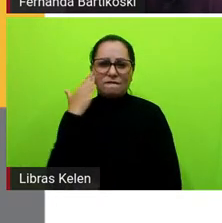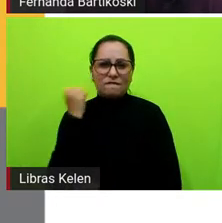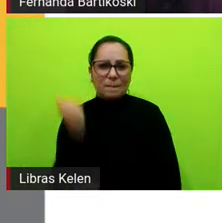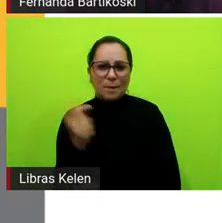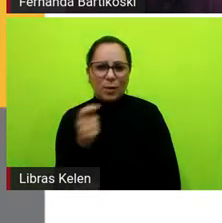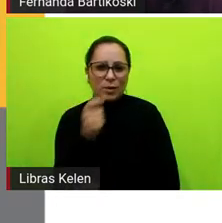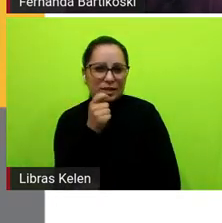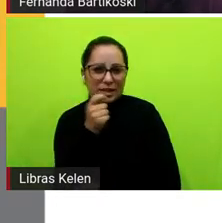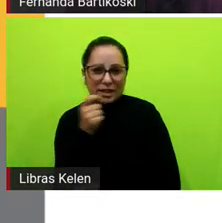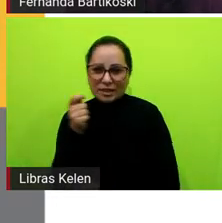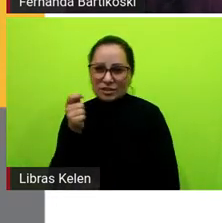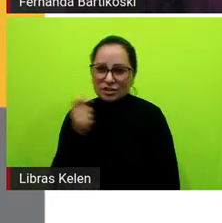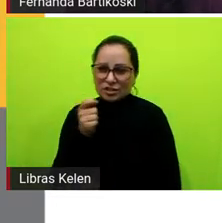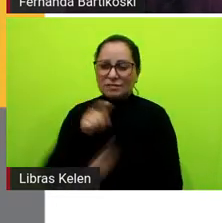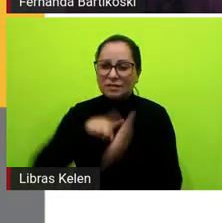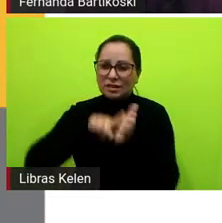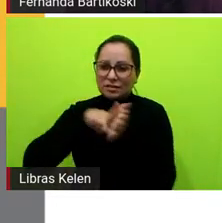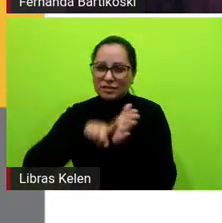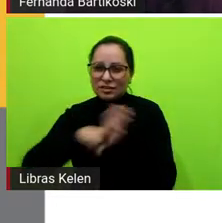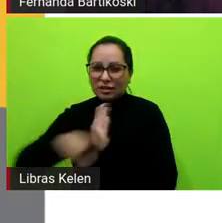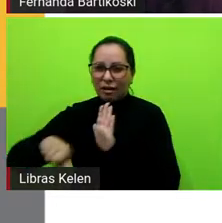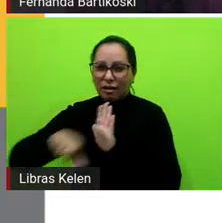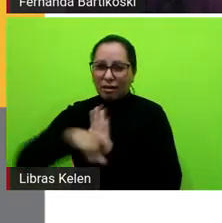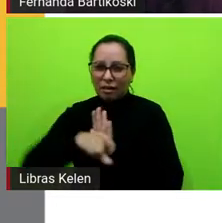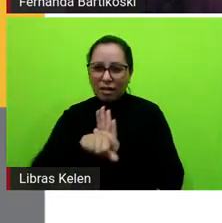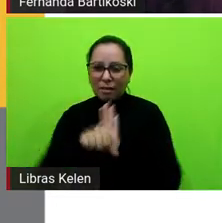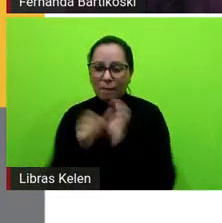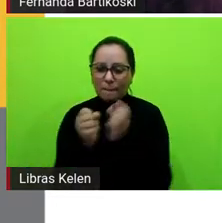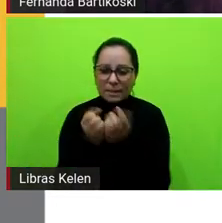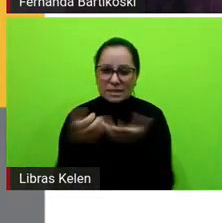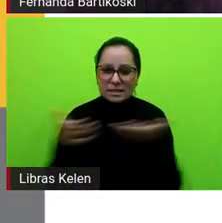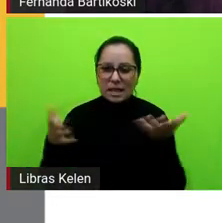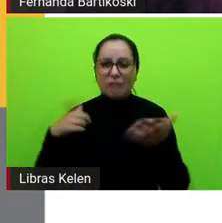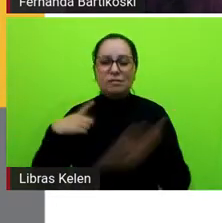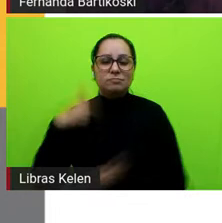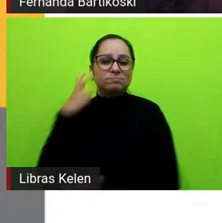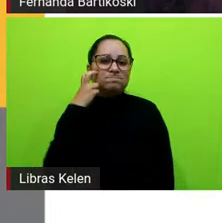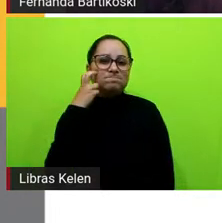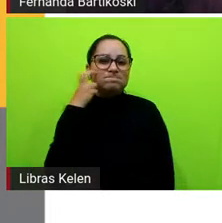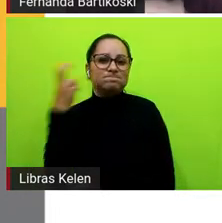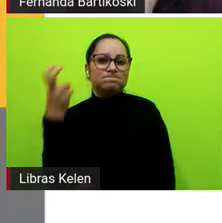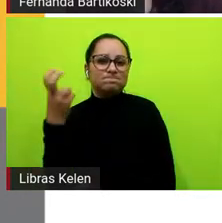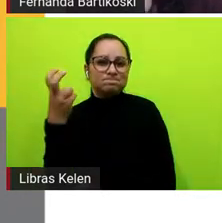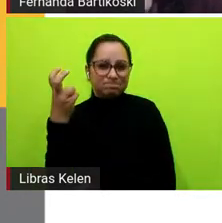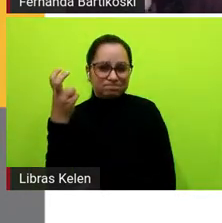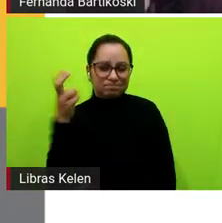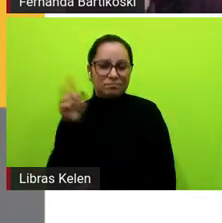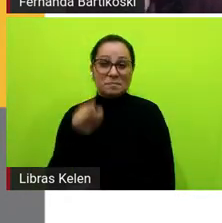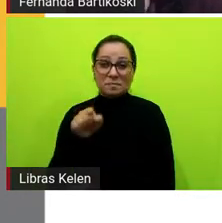crimes e mistérios, né, com base na sua inteligência, assim, um dos últimos